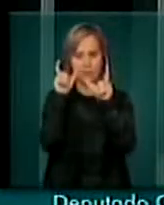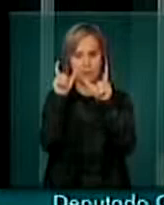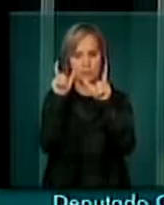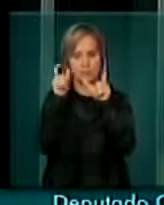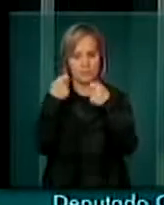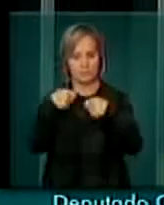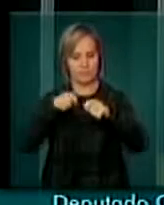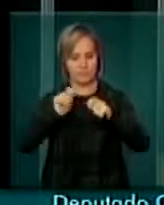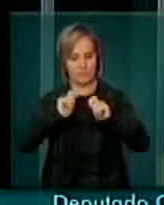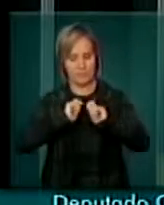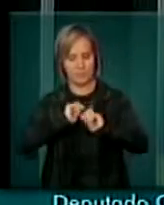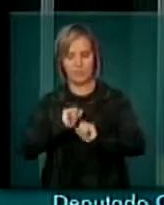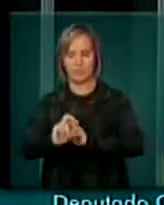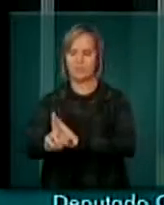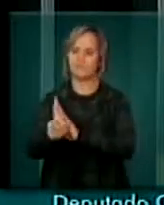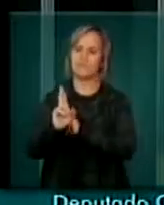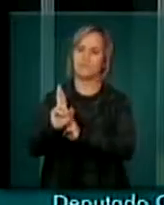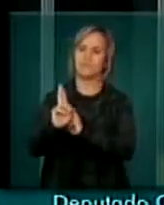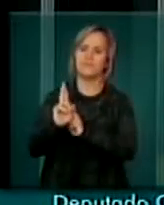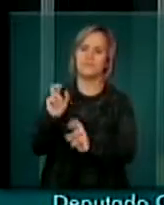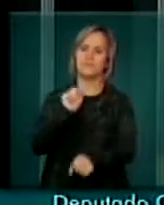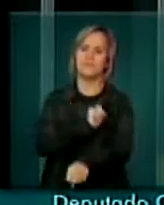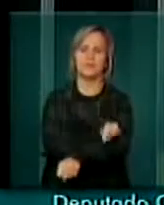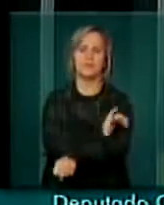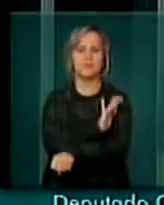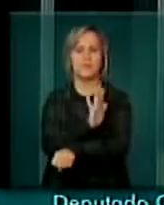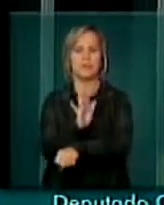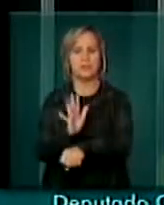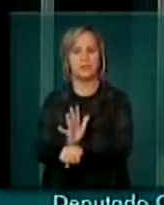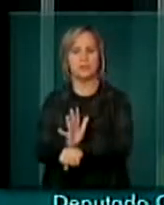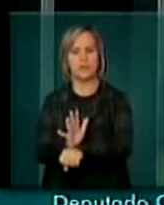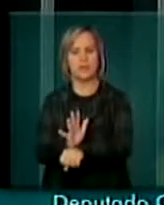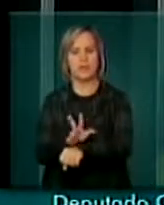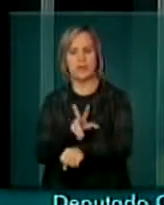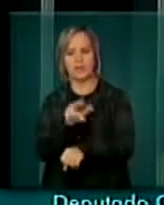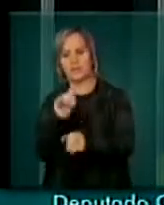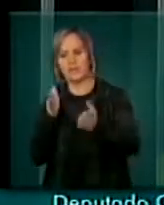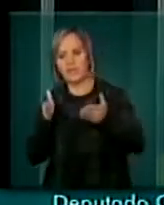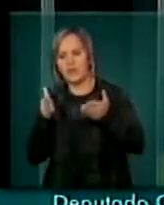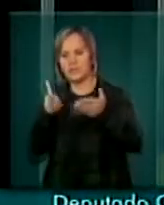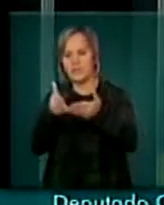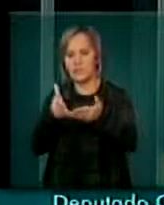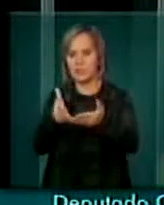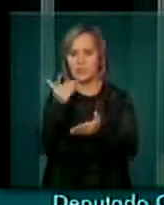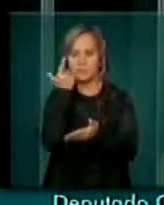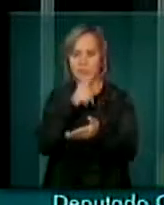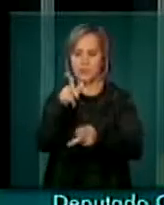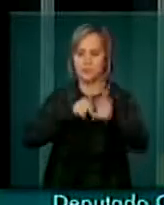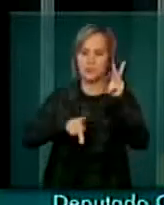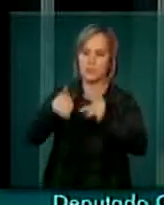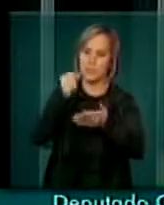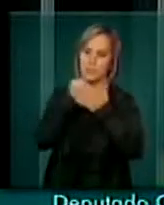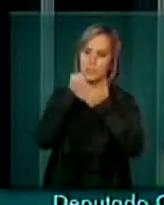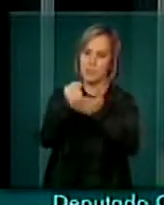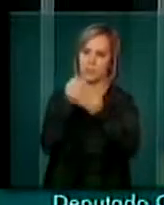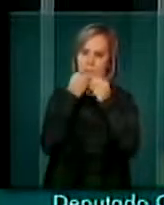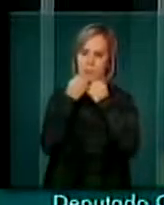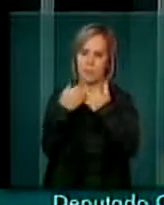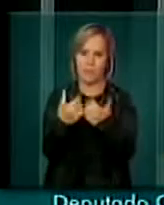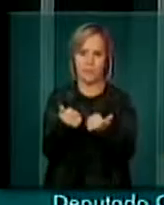permite ter mais esperança exatamente naquilo que entendemos que vai na direção de trazer benefícios à população brasileira.